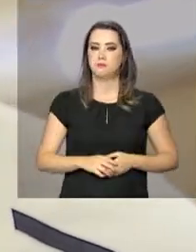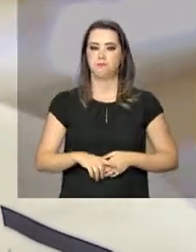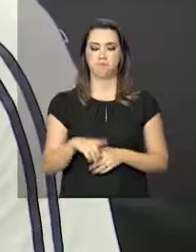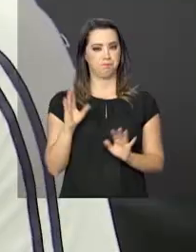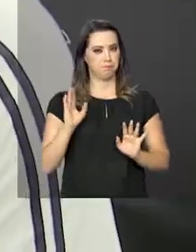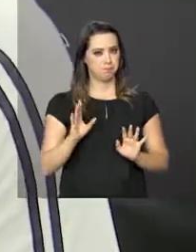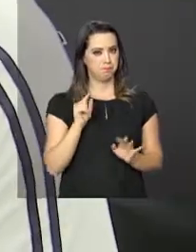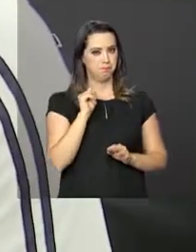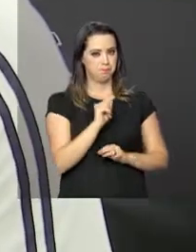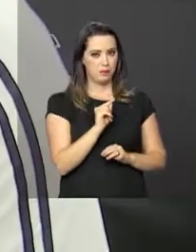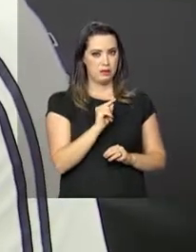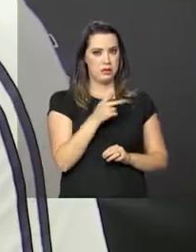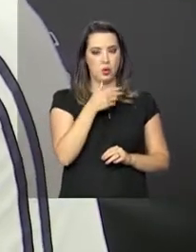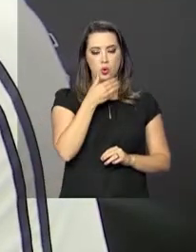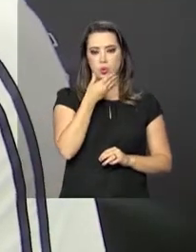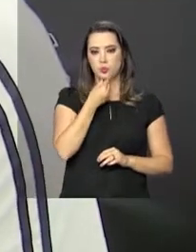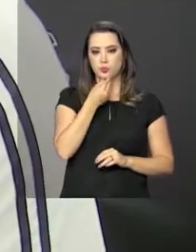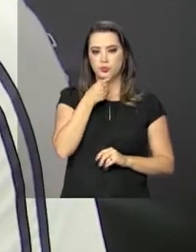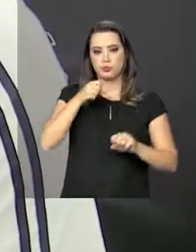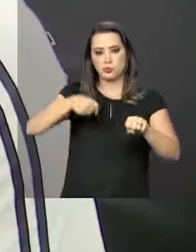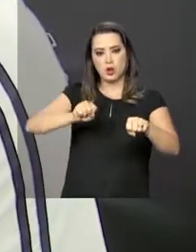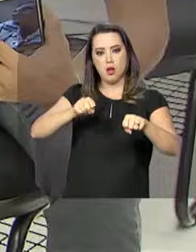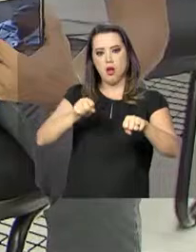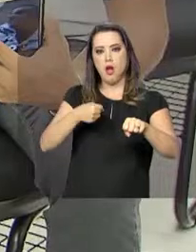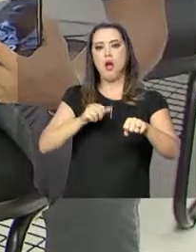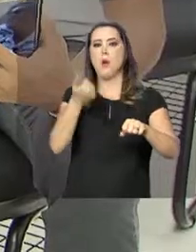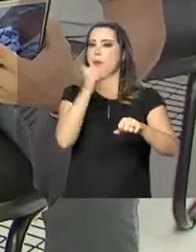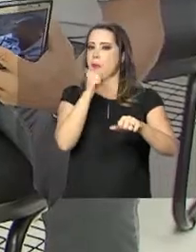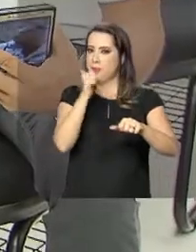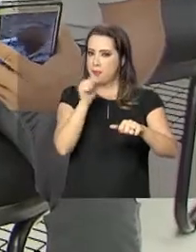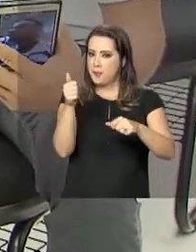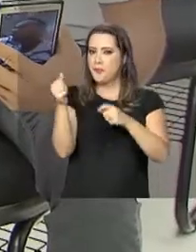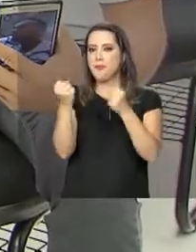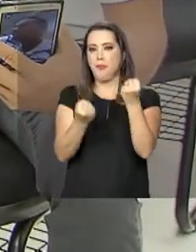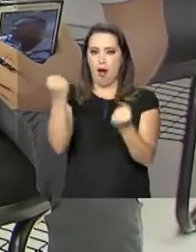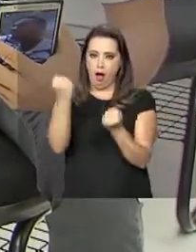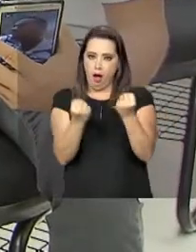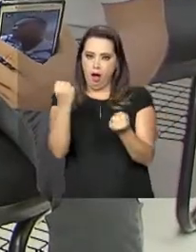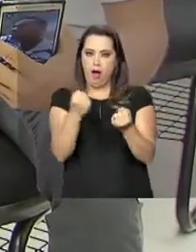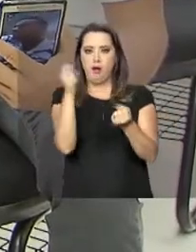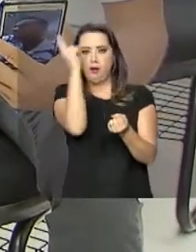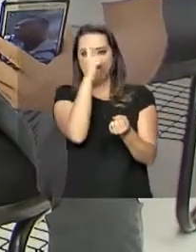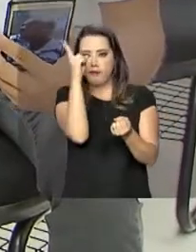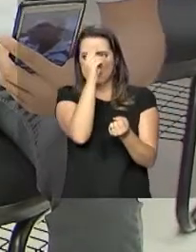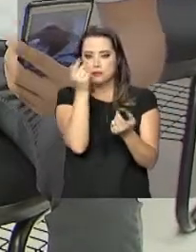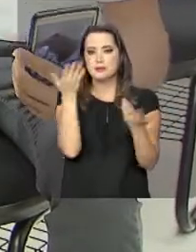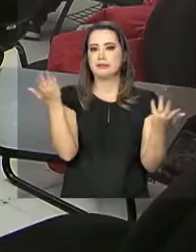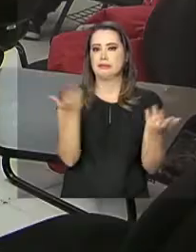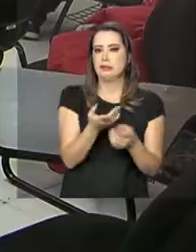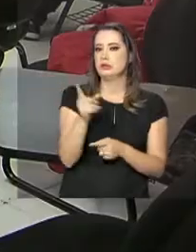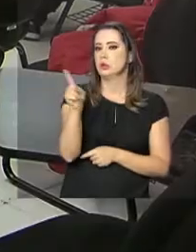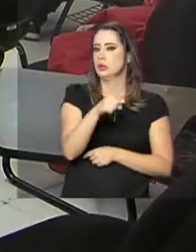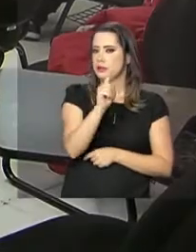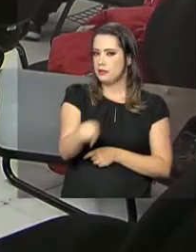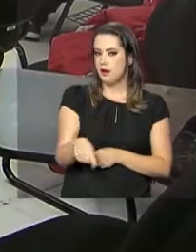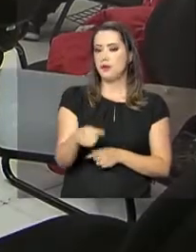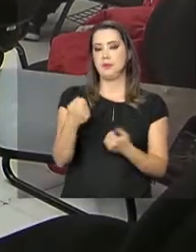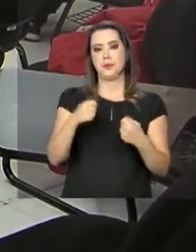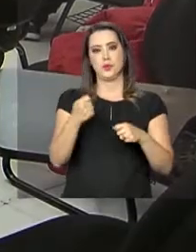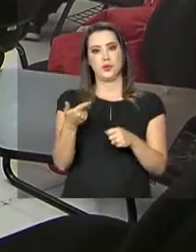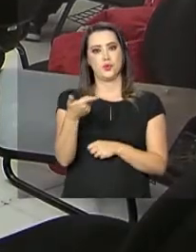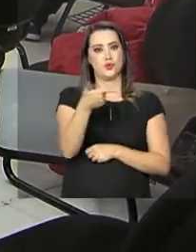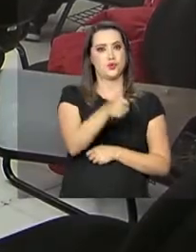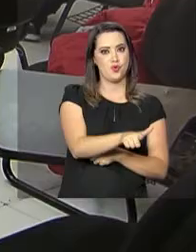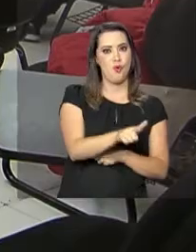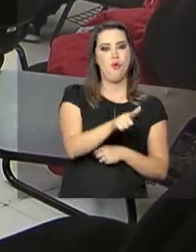suspensa por pilotar sobre efeito de álcool. Agora, para ter a carteira de motociclista de volta, teve que fazer um curso